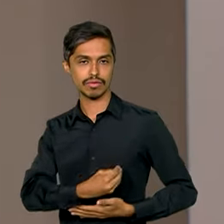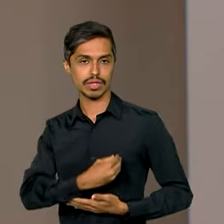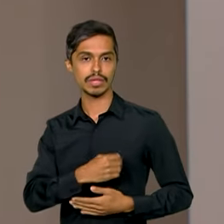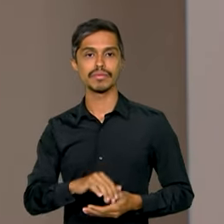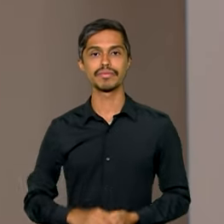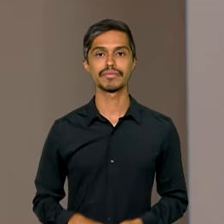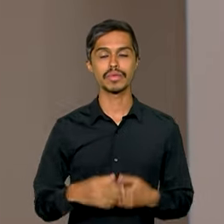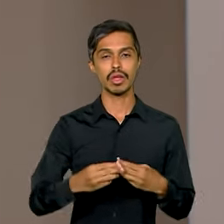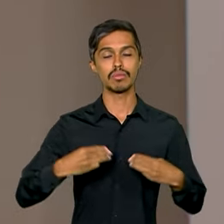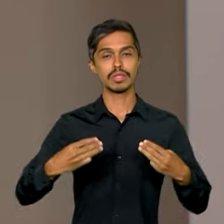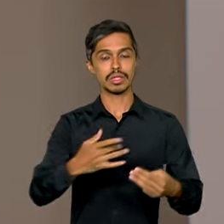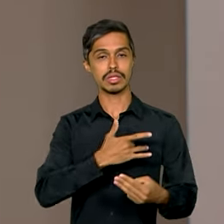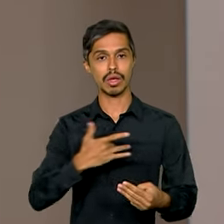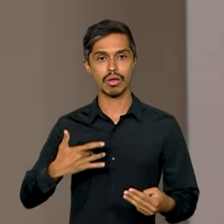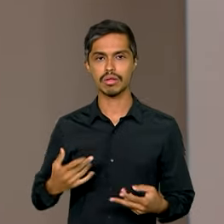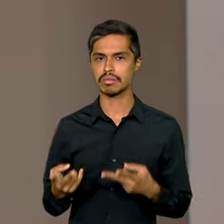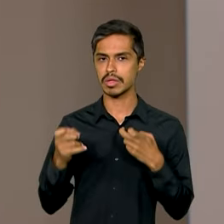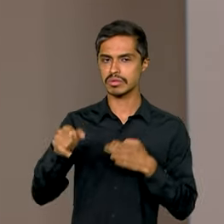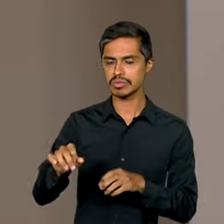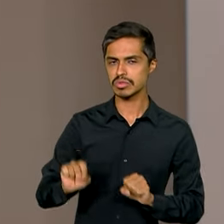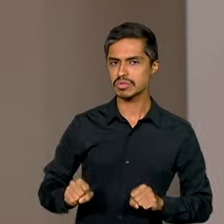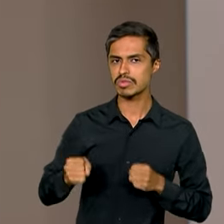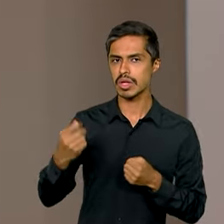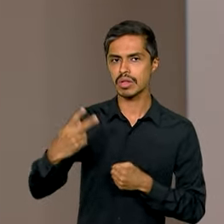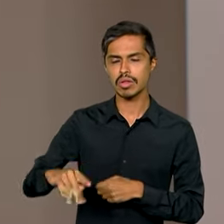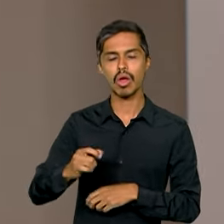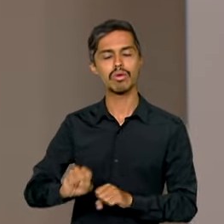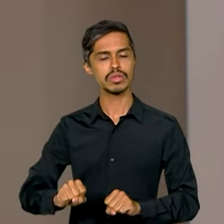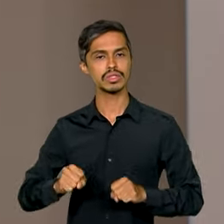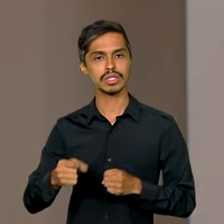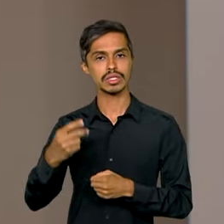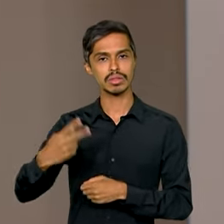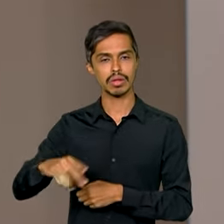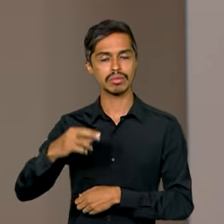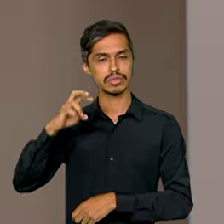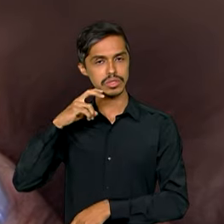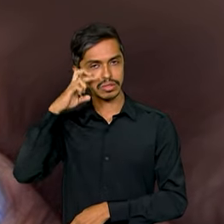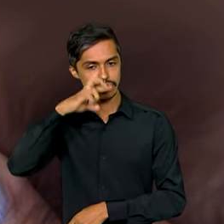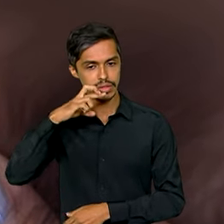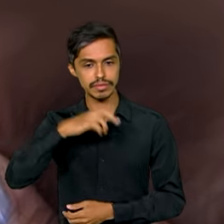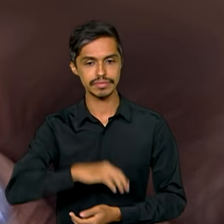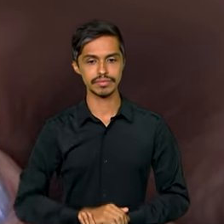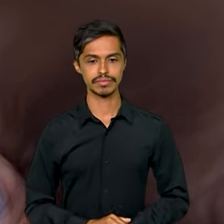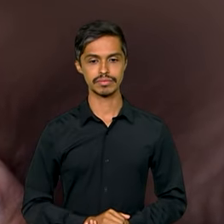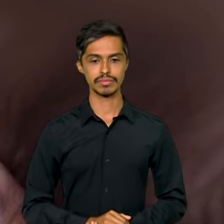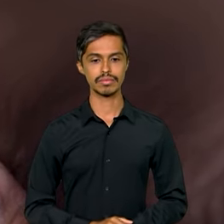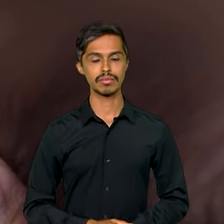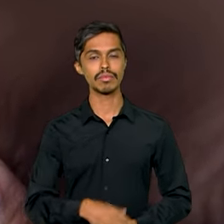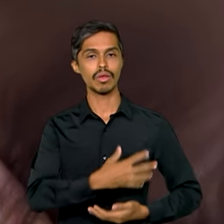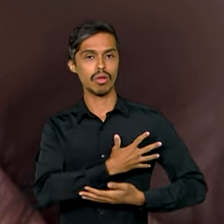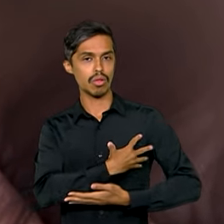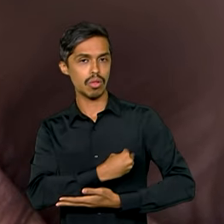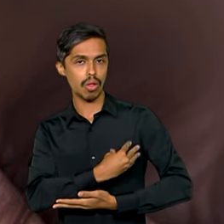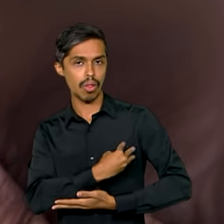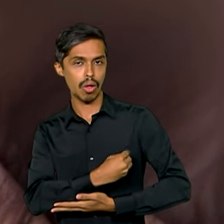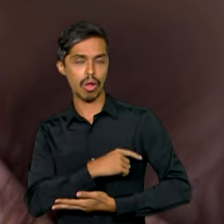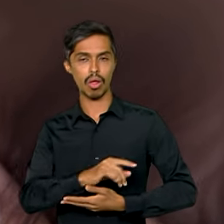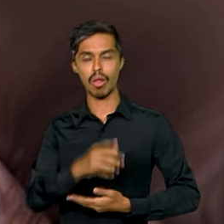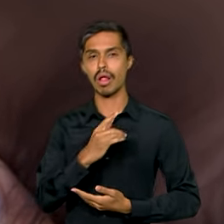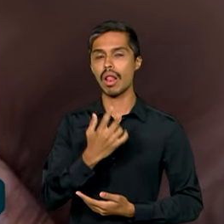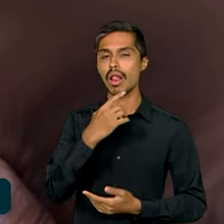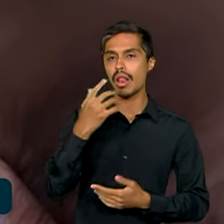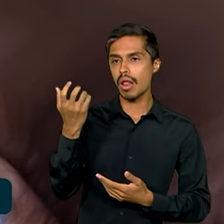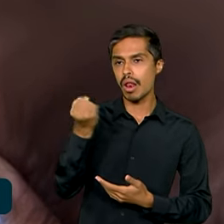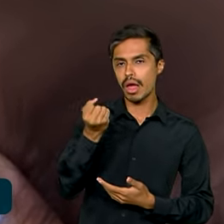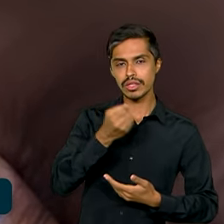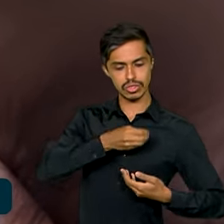reconhecimento do esforço decisivo dos profissionais de vigilância. Que o leite materno traz uma série